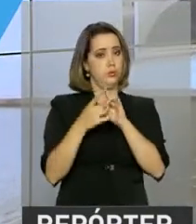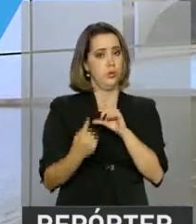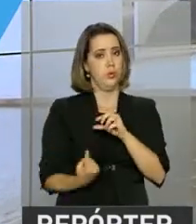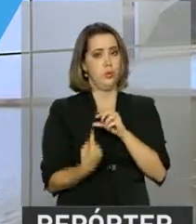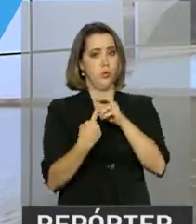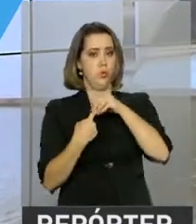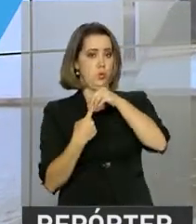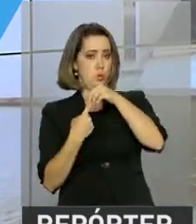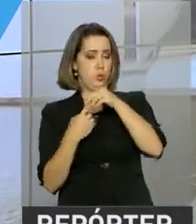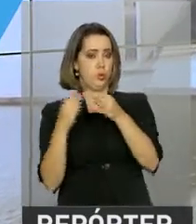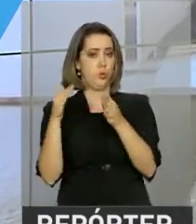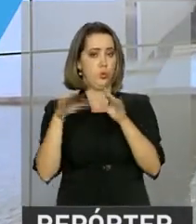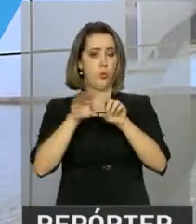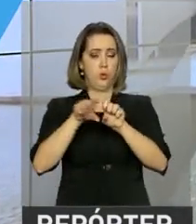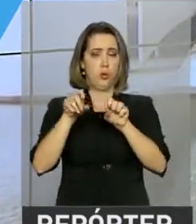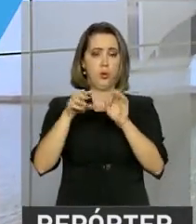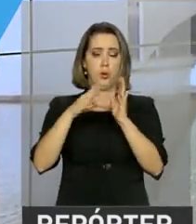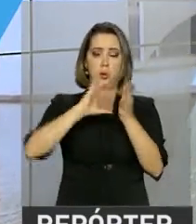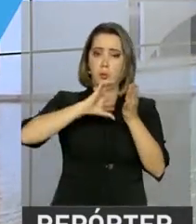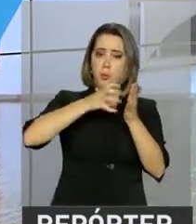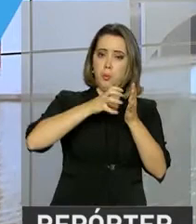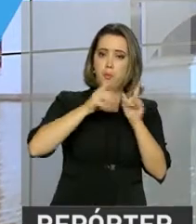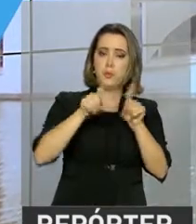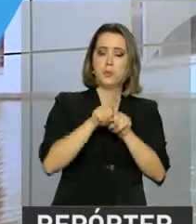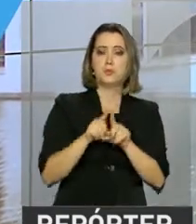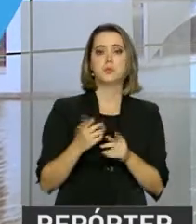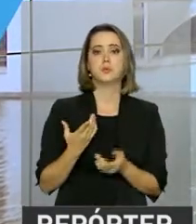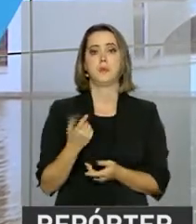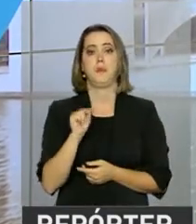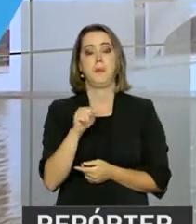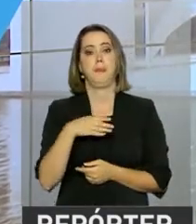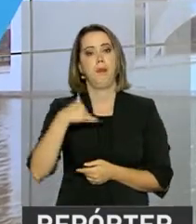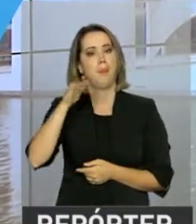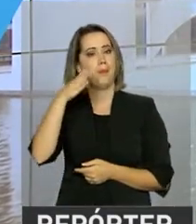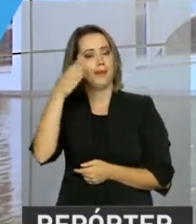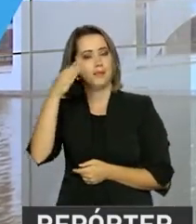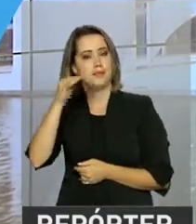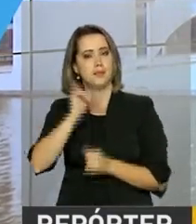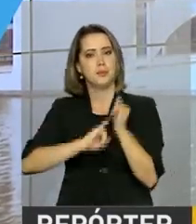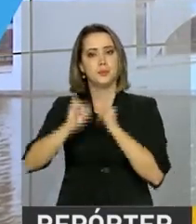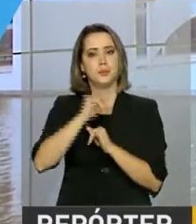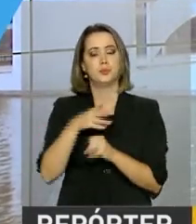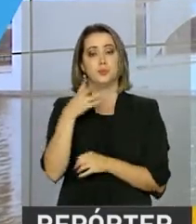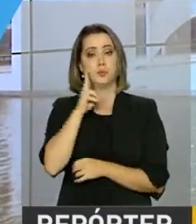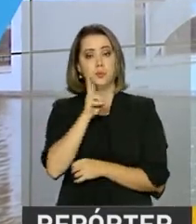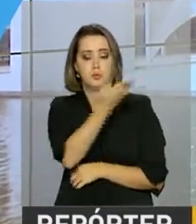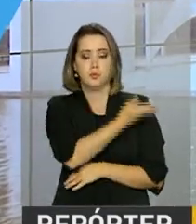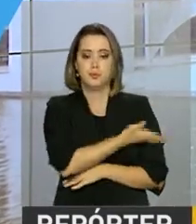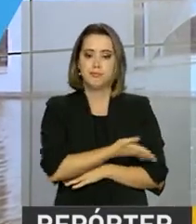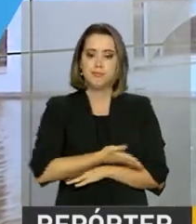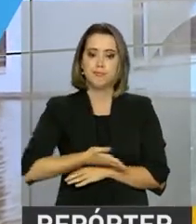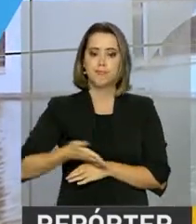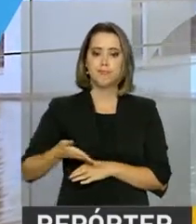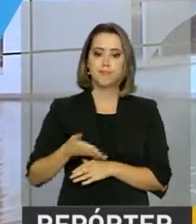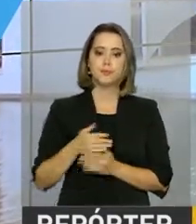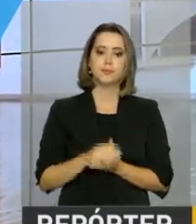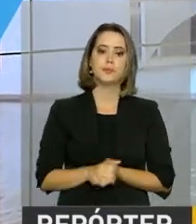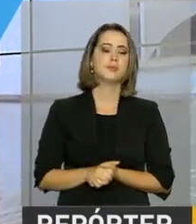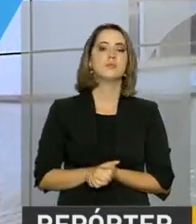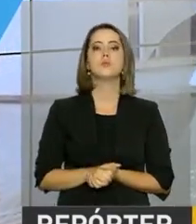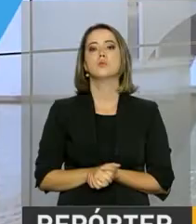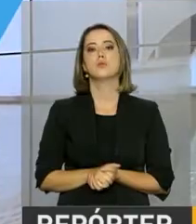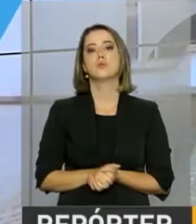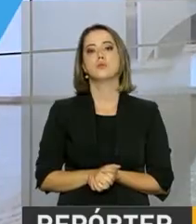não sendo mais necessária, a instalação é em separado. Mais informações no site da Receita Federal, receita.fazenda